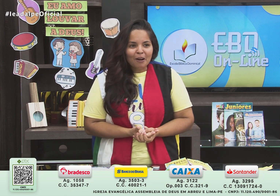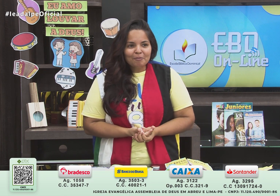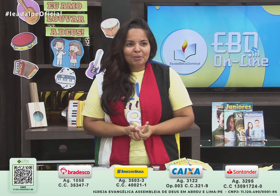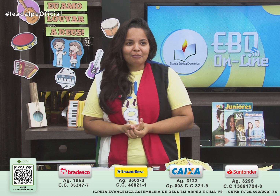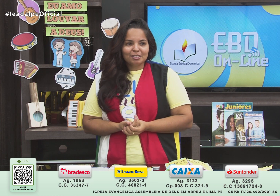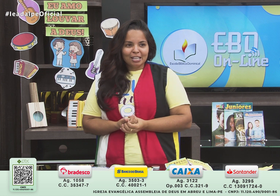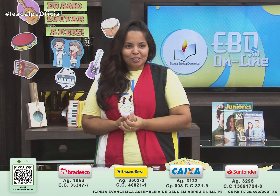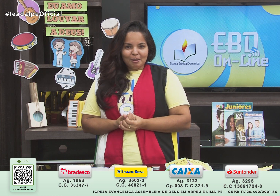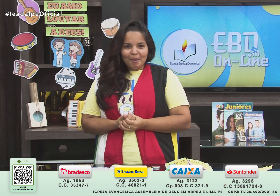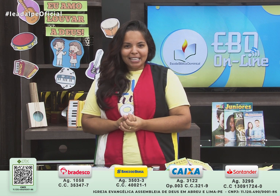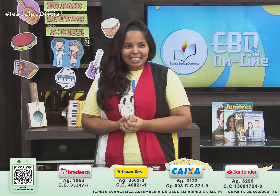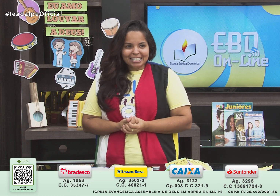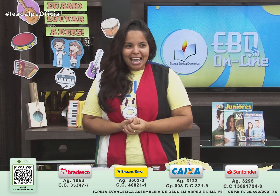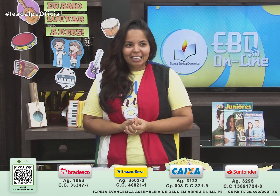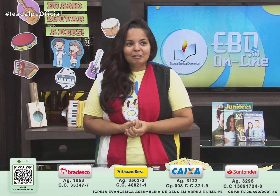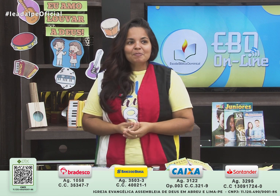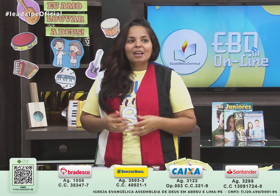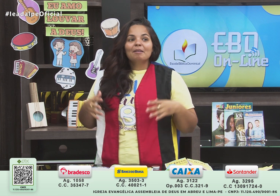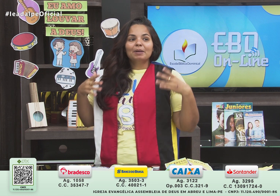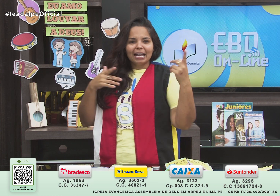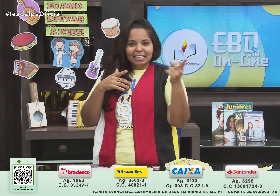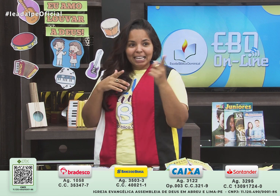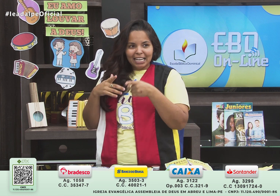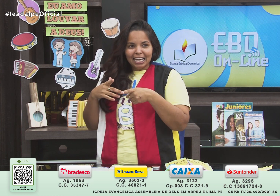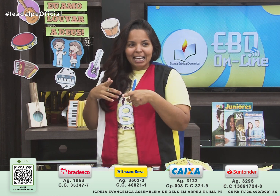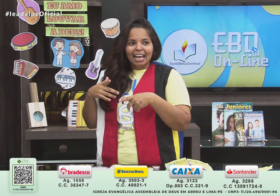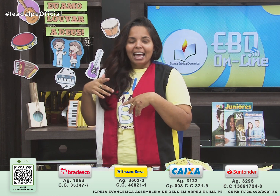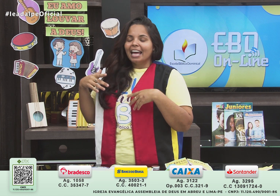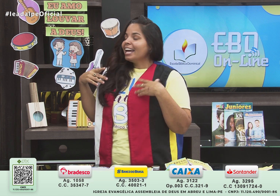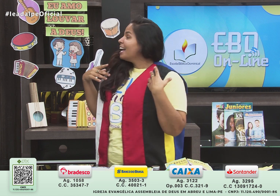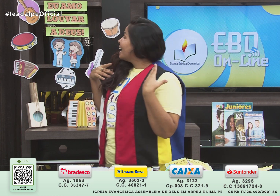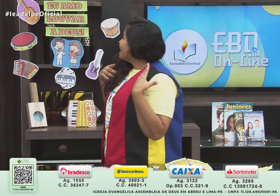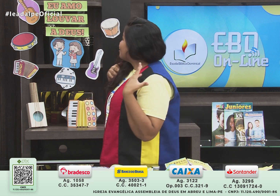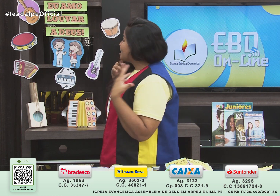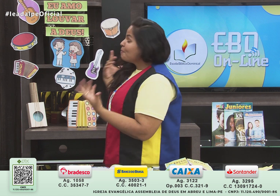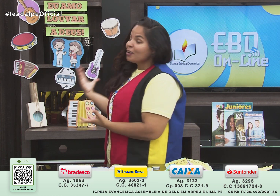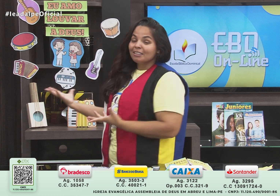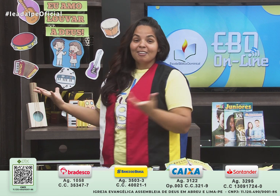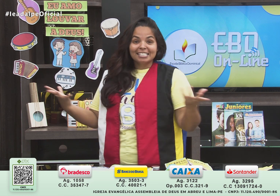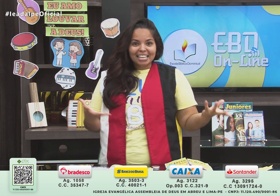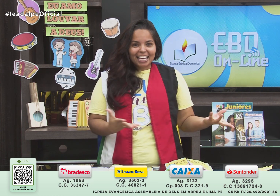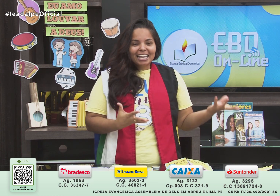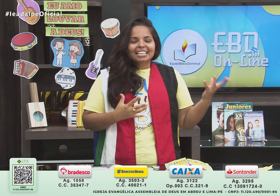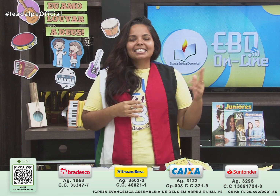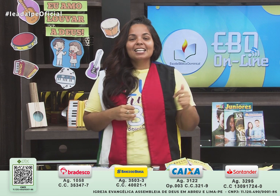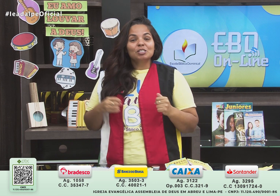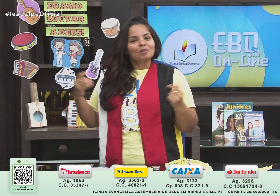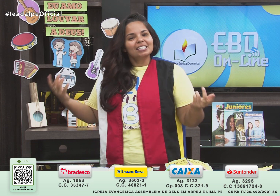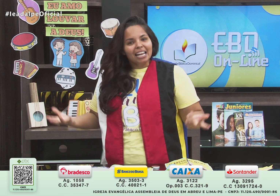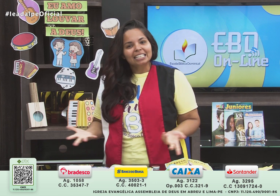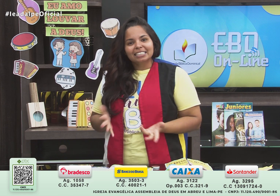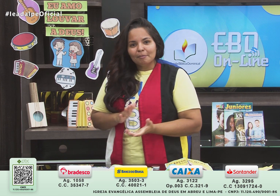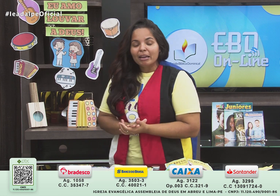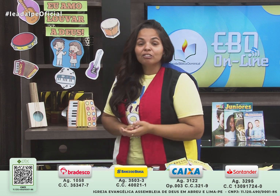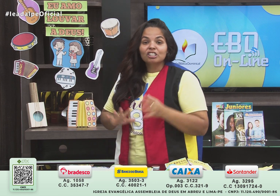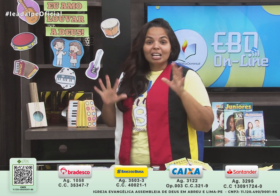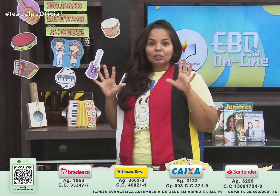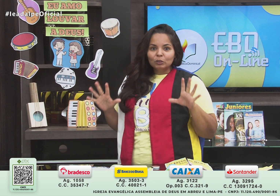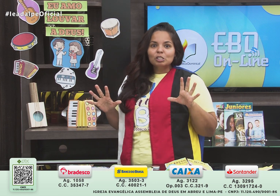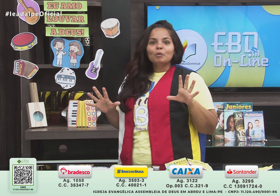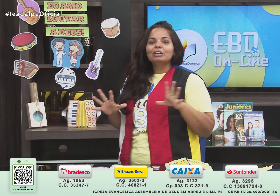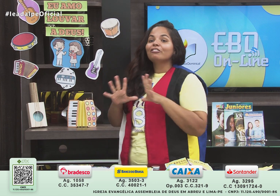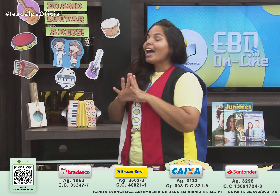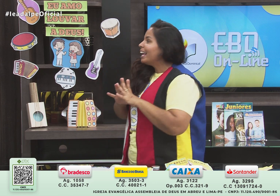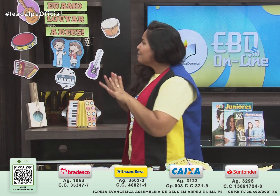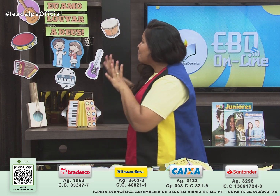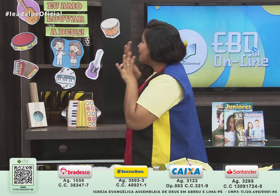sugestão para vocês também, tá certo? Para que você possa fazer na sua salinha também. vou deixar